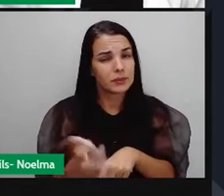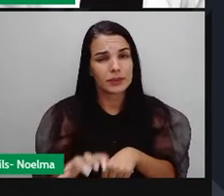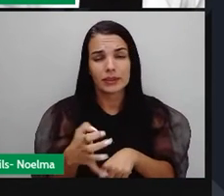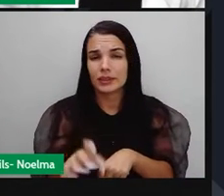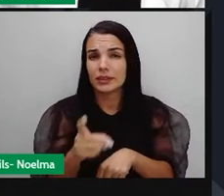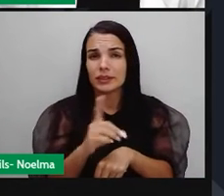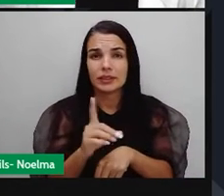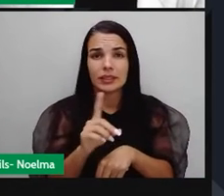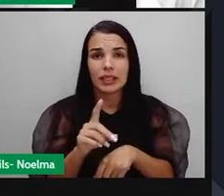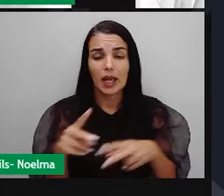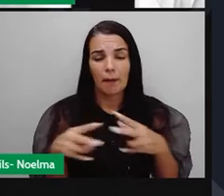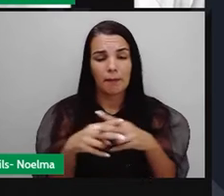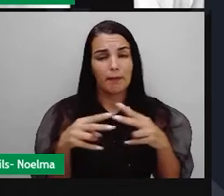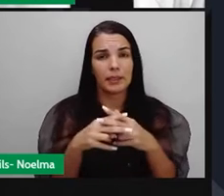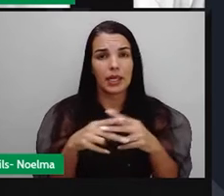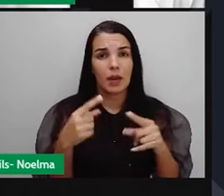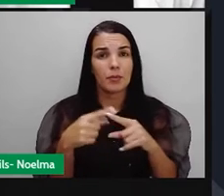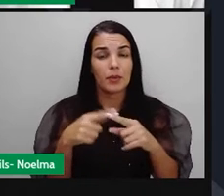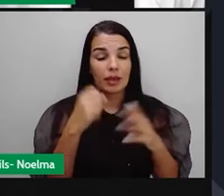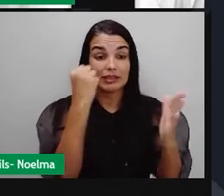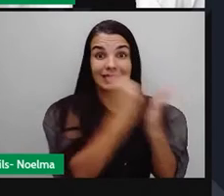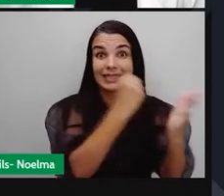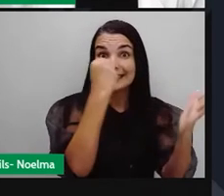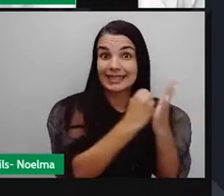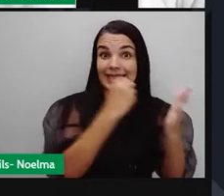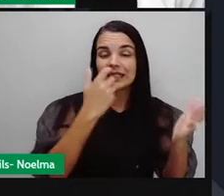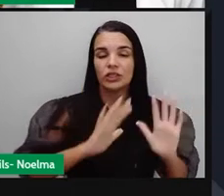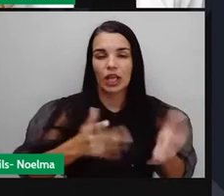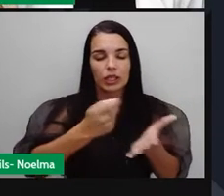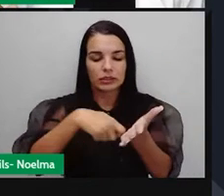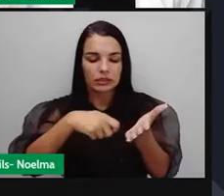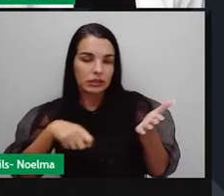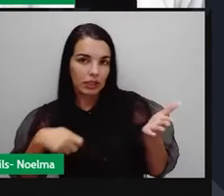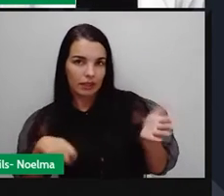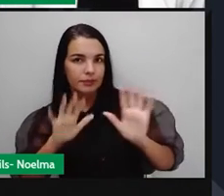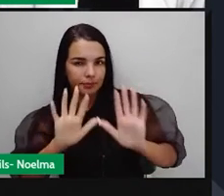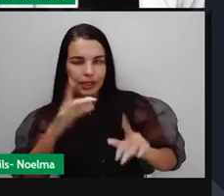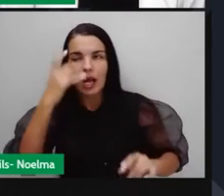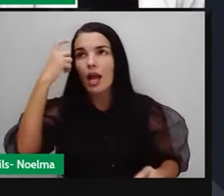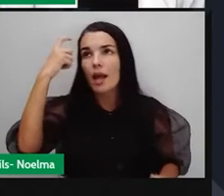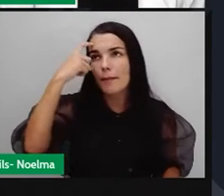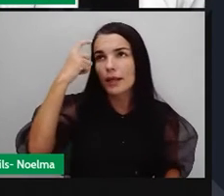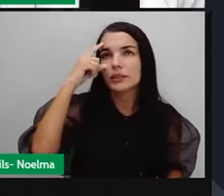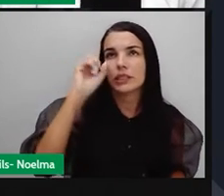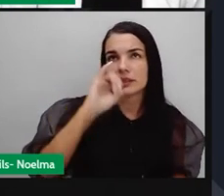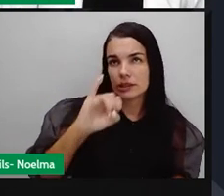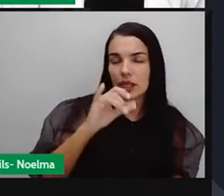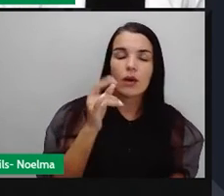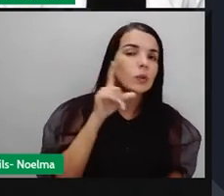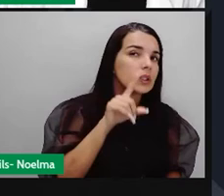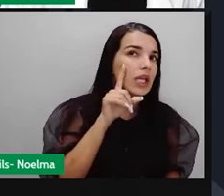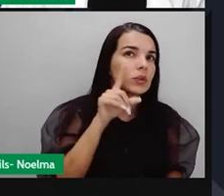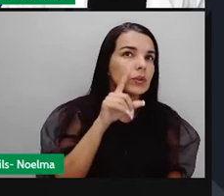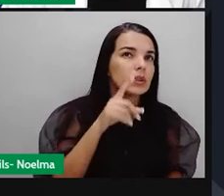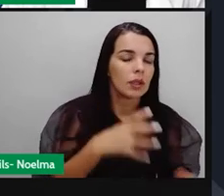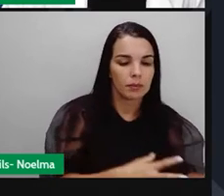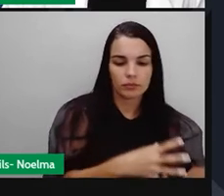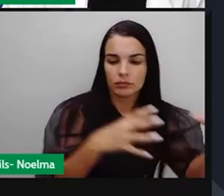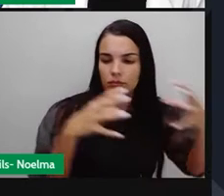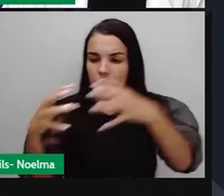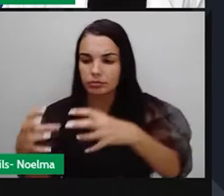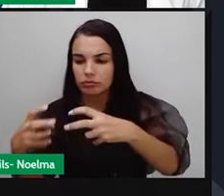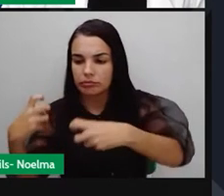quando você considera os tratados já assinados. Porque, imagina, se os Estados Unidos entrassem numa guerra contra a União